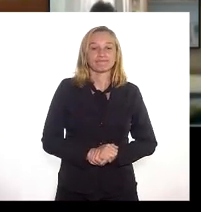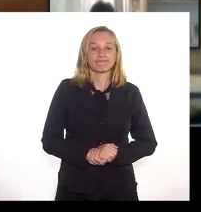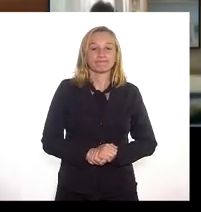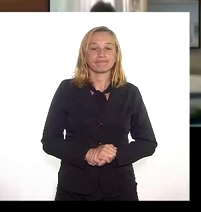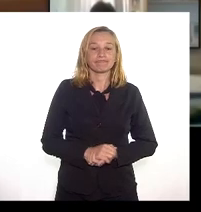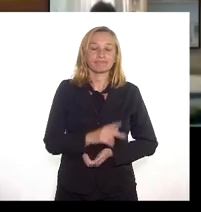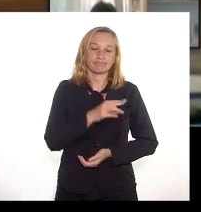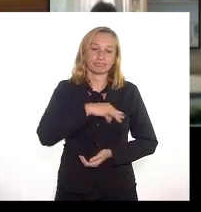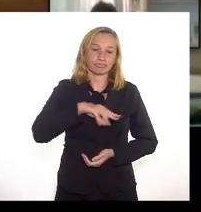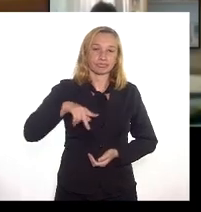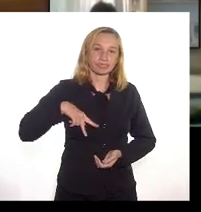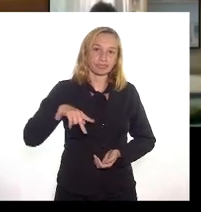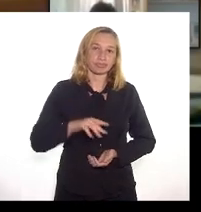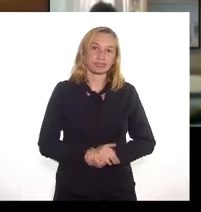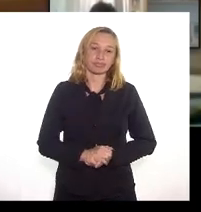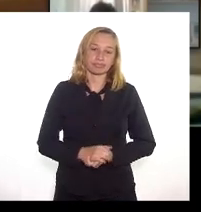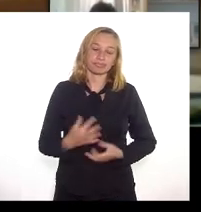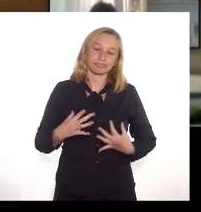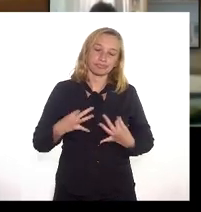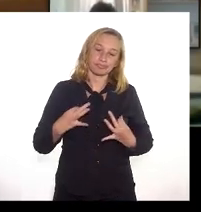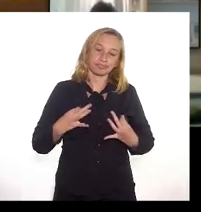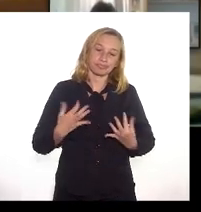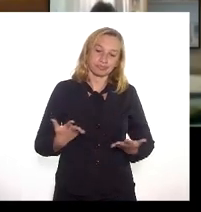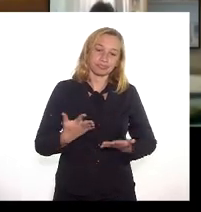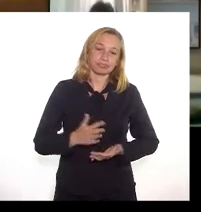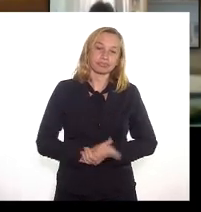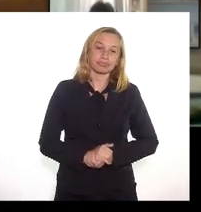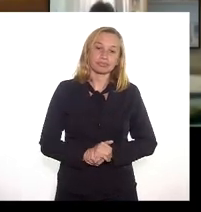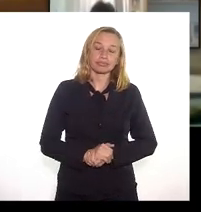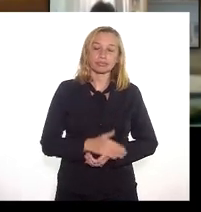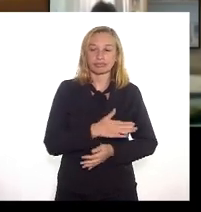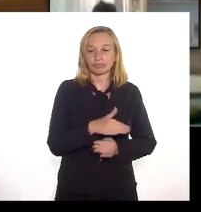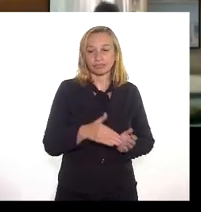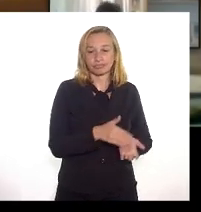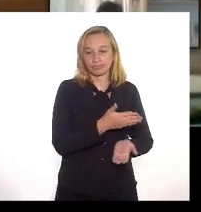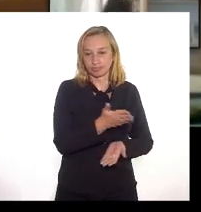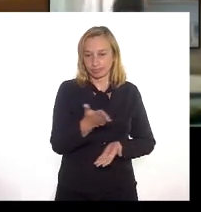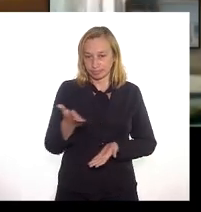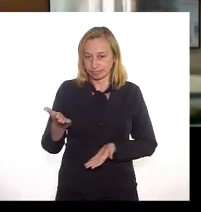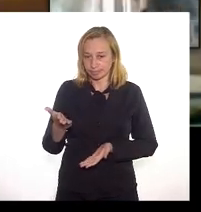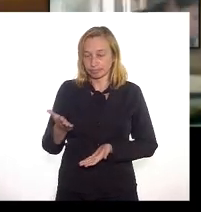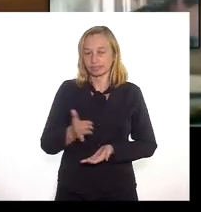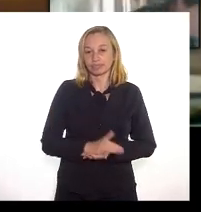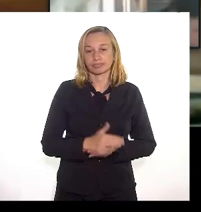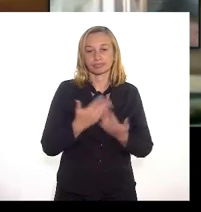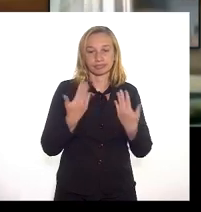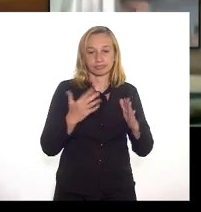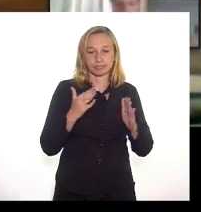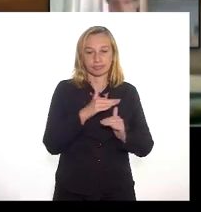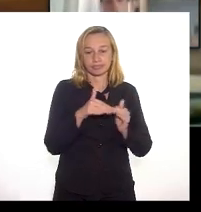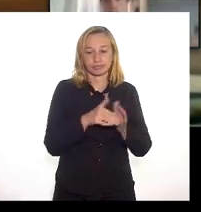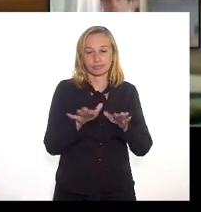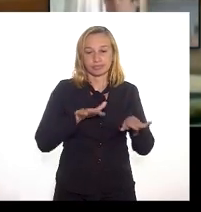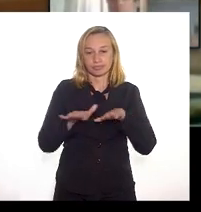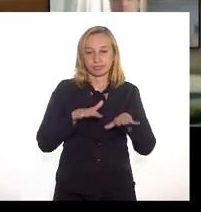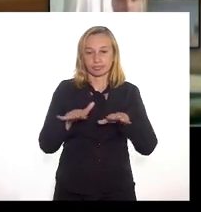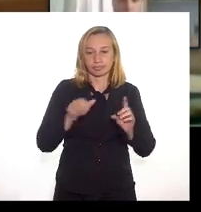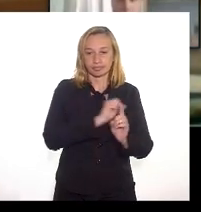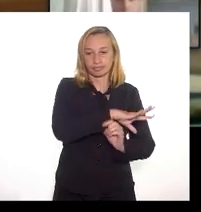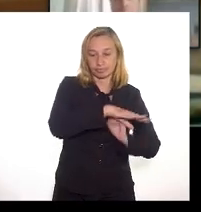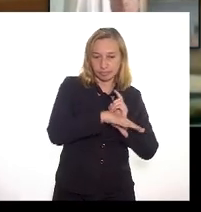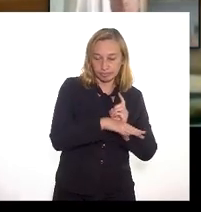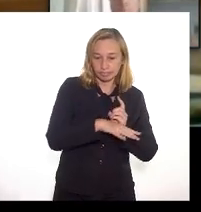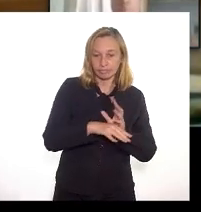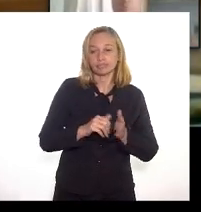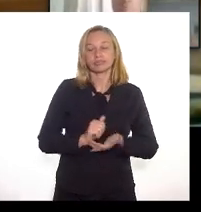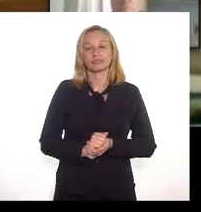Ministério Público me coloco à disposição de todos os senhores e das senhoras saudando todos os movimentos sociais as entidades